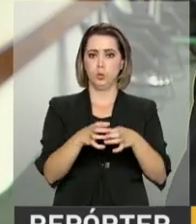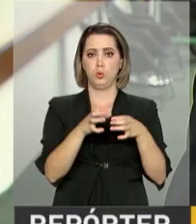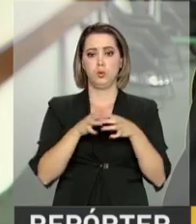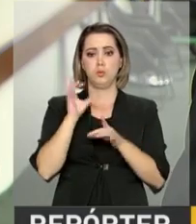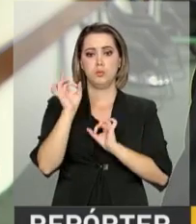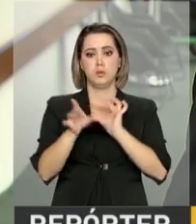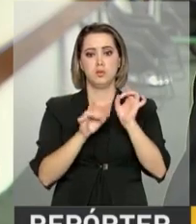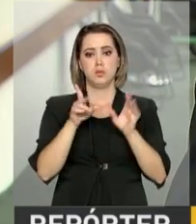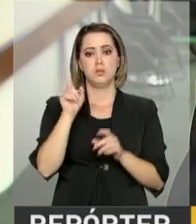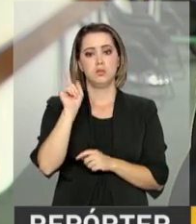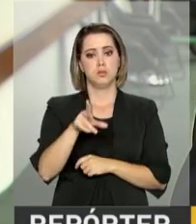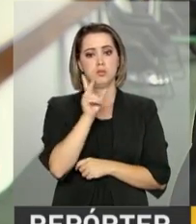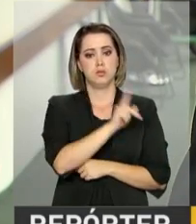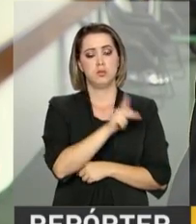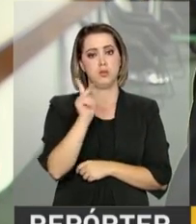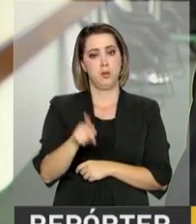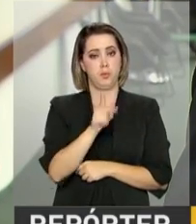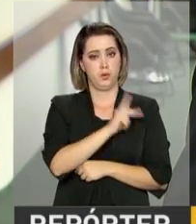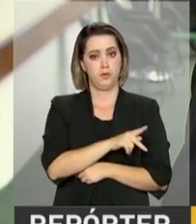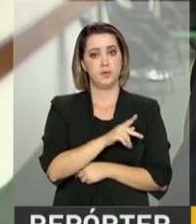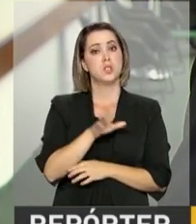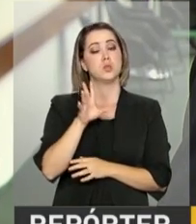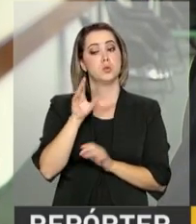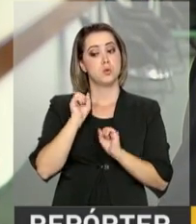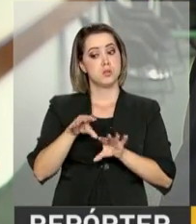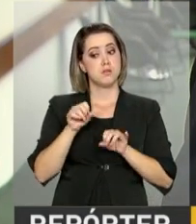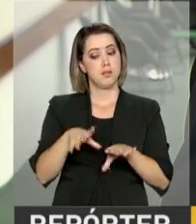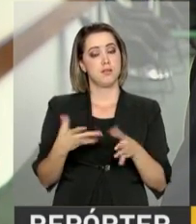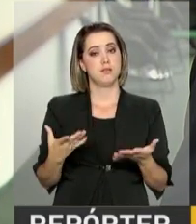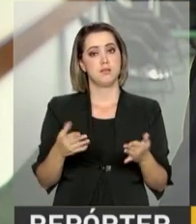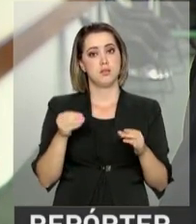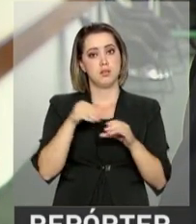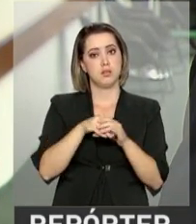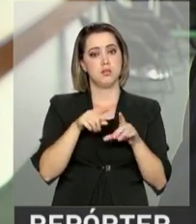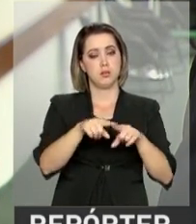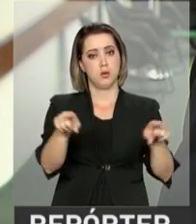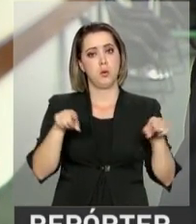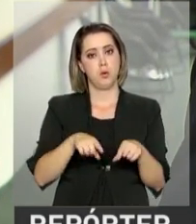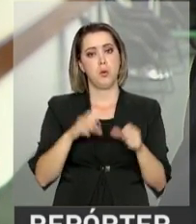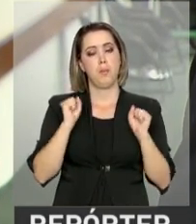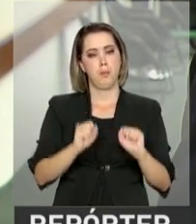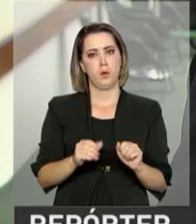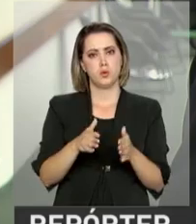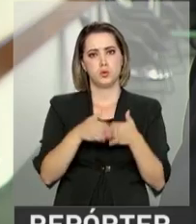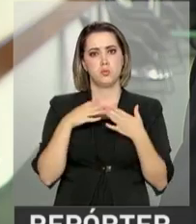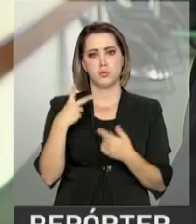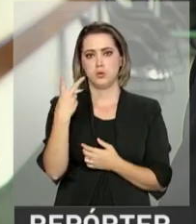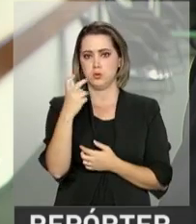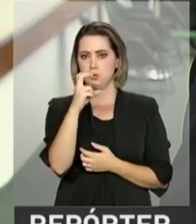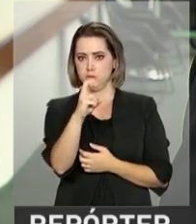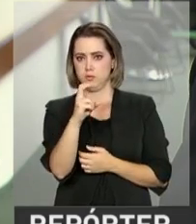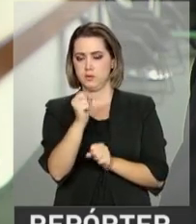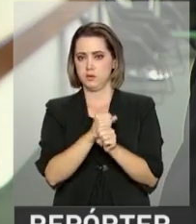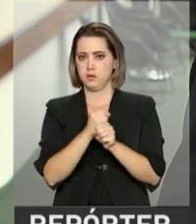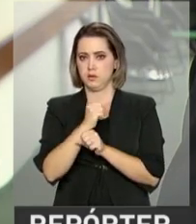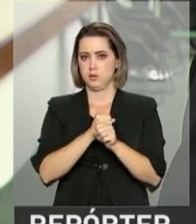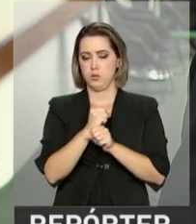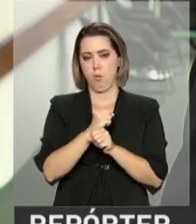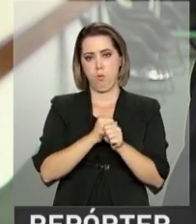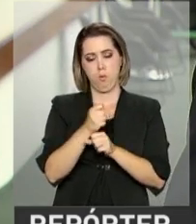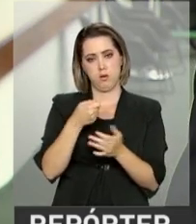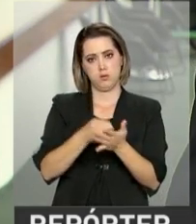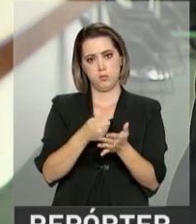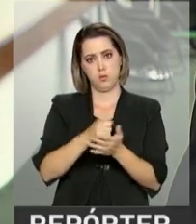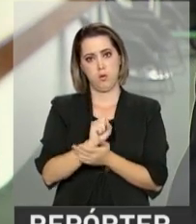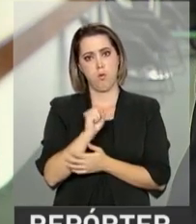aposentadoria são os professores que atuam em sala de aula. Hoje, esse grupo pode requerer o benefício com 25 anos de contribuição e